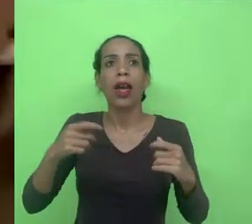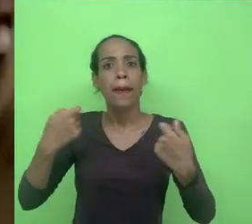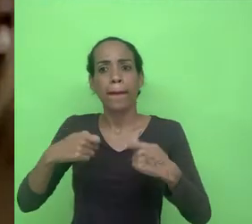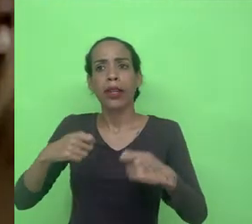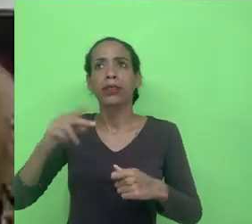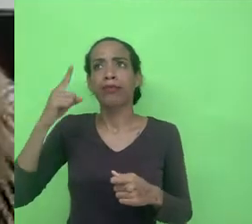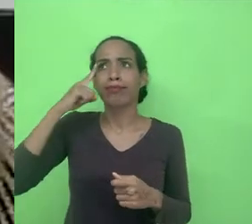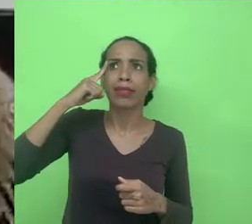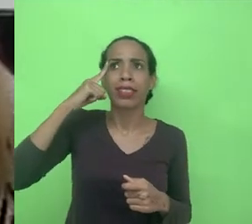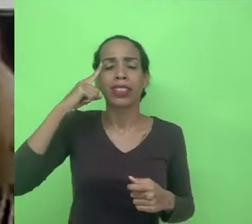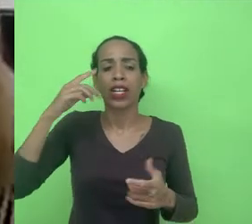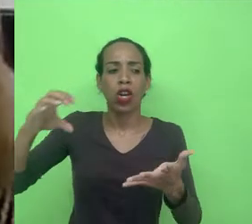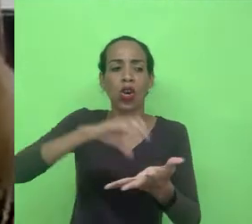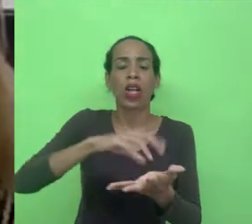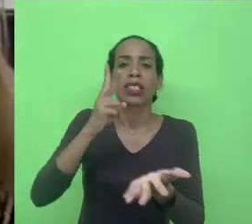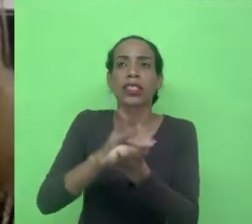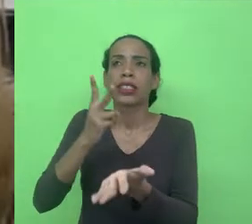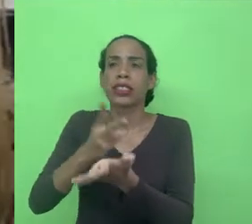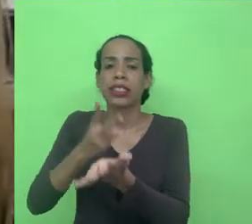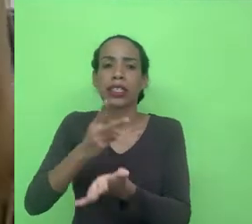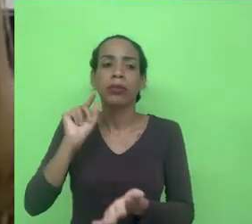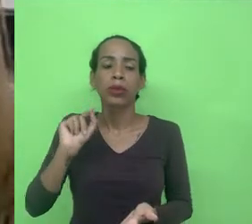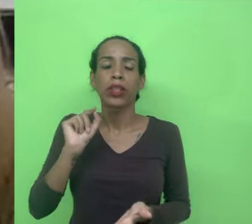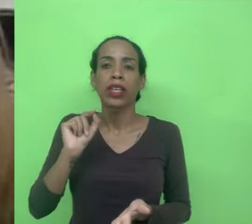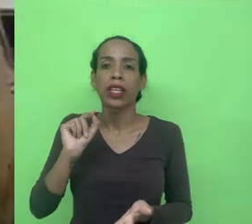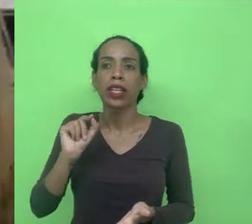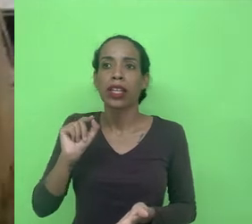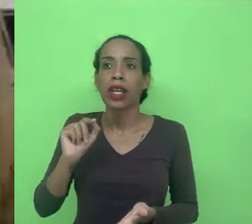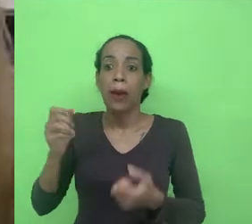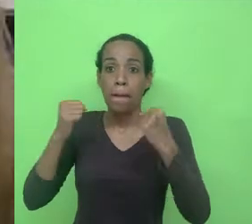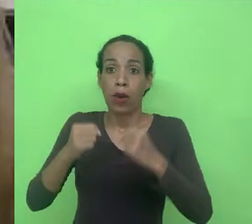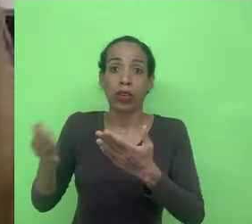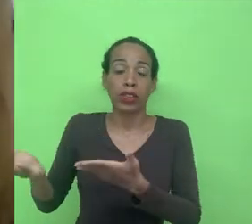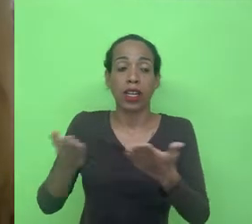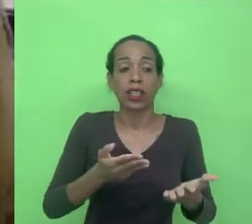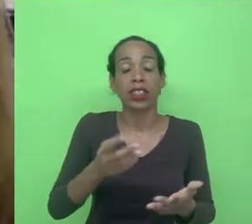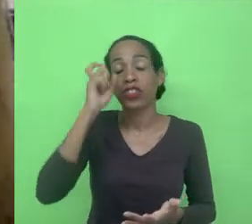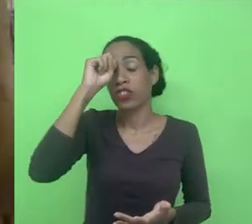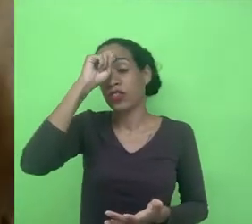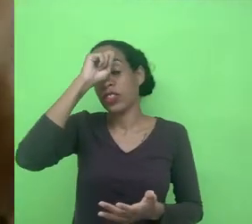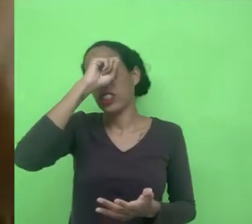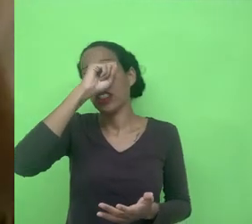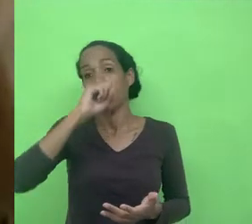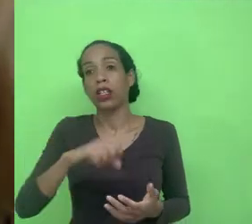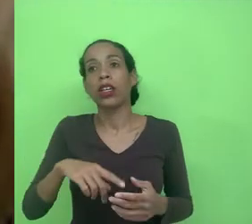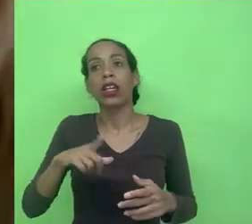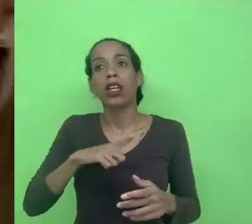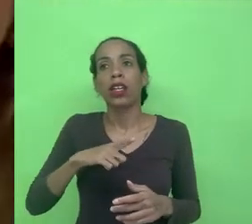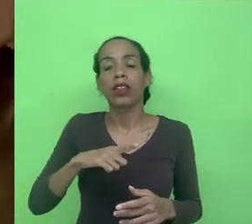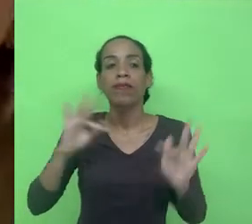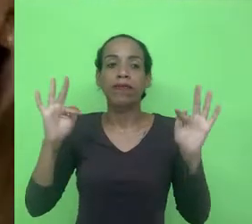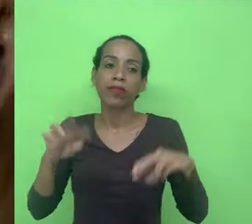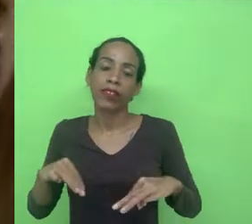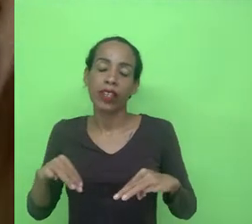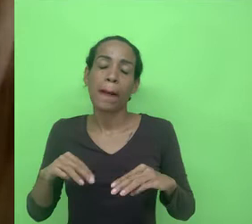colocar sempre como algo que pode trazer complicadores enfim essa questão mais ideológica mas